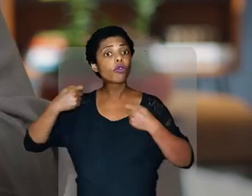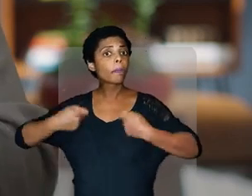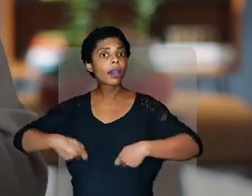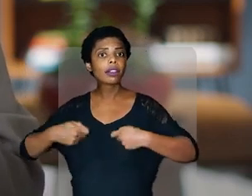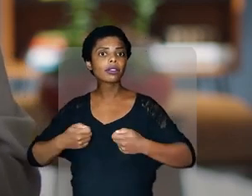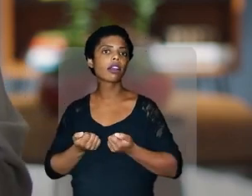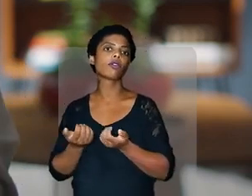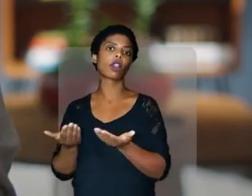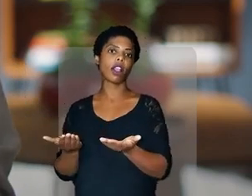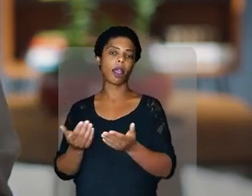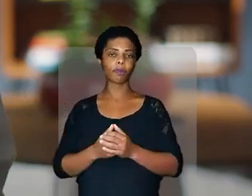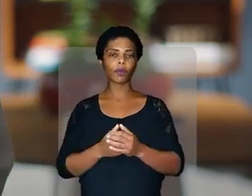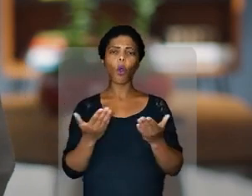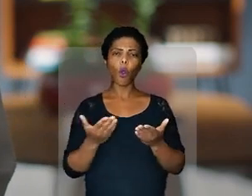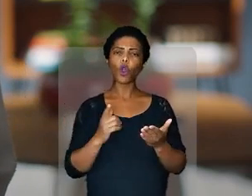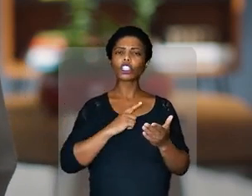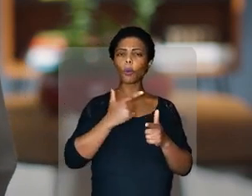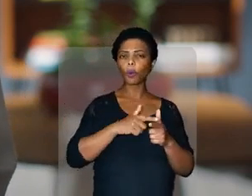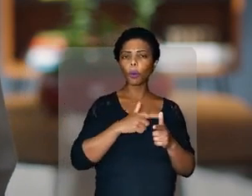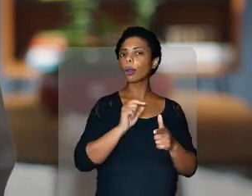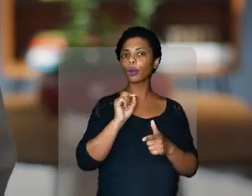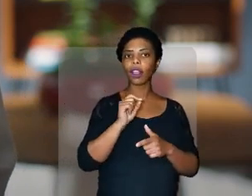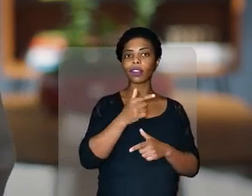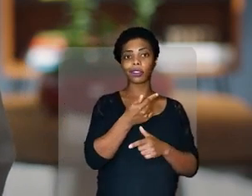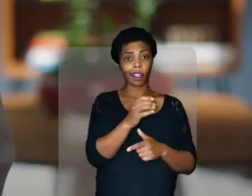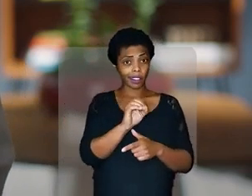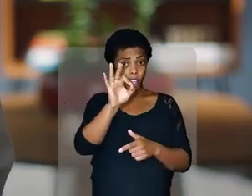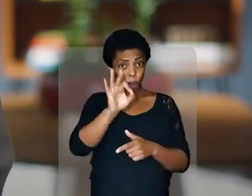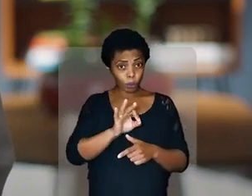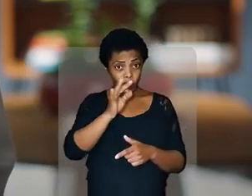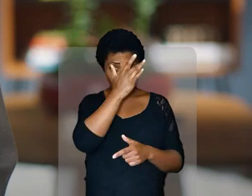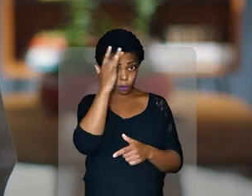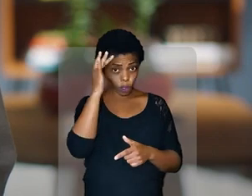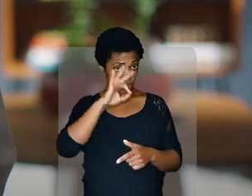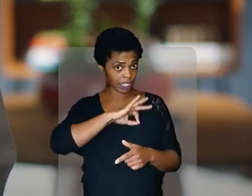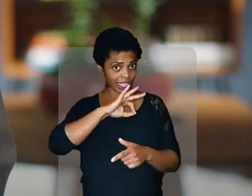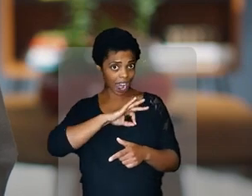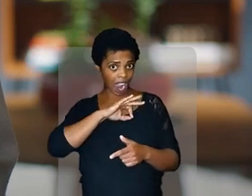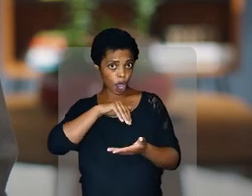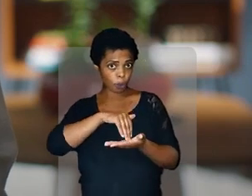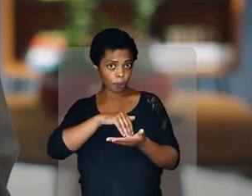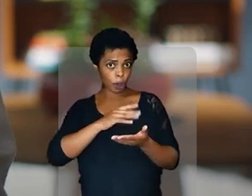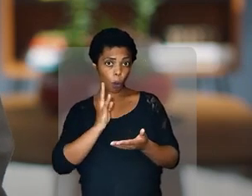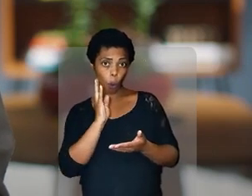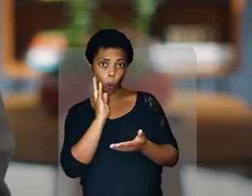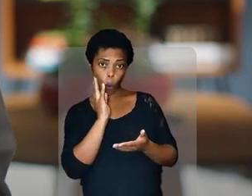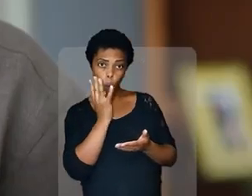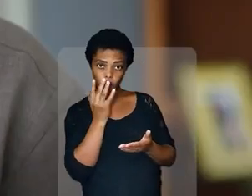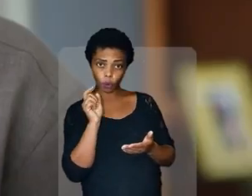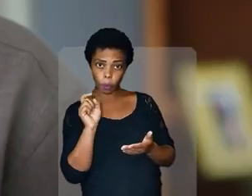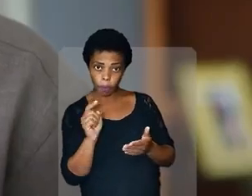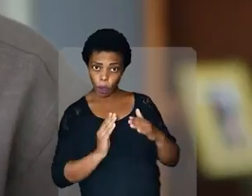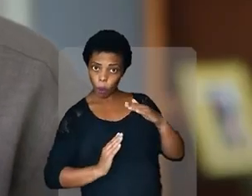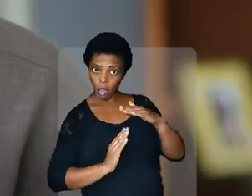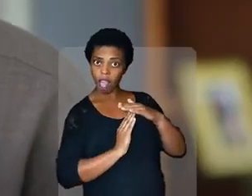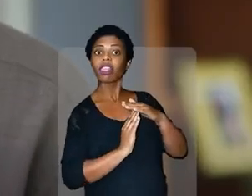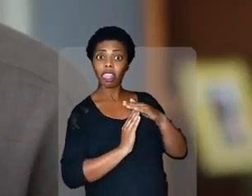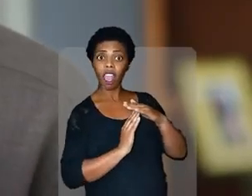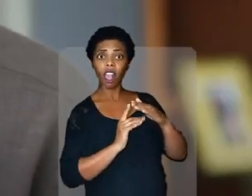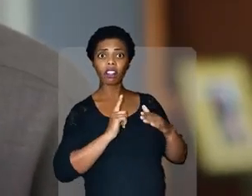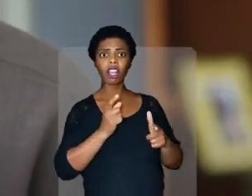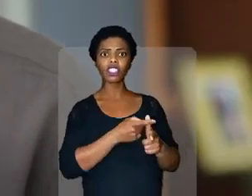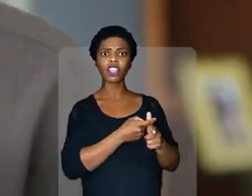necessidade das pessoas. Hoje nós temos um problema que 70% das pessoas brasileiras que ganham até 4 mil reais por mês estão